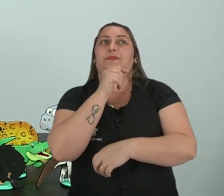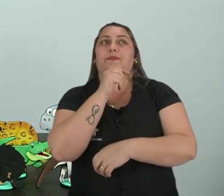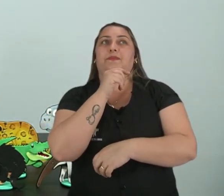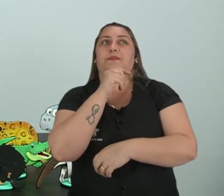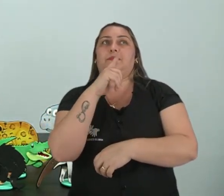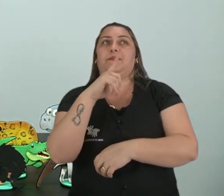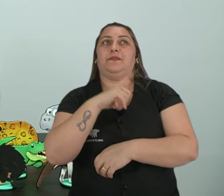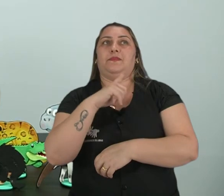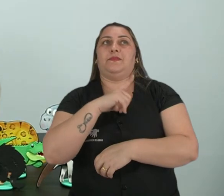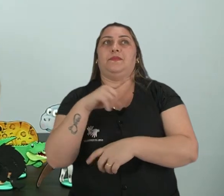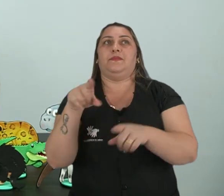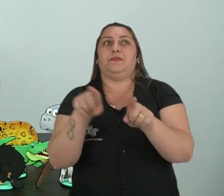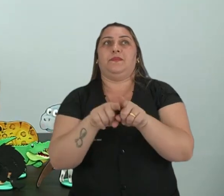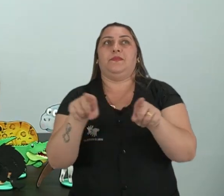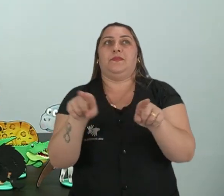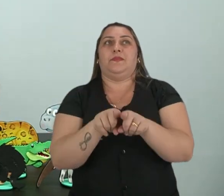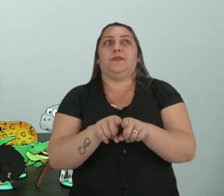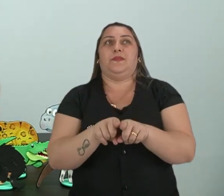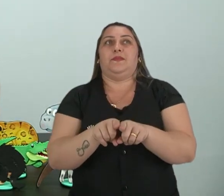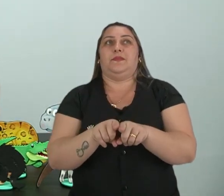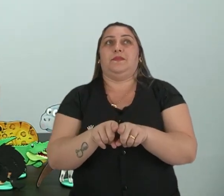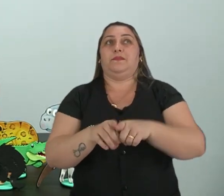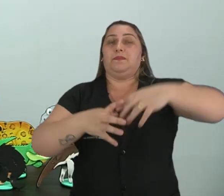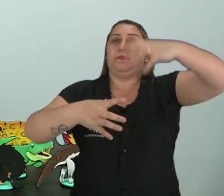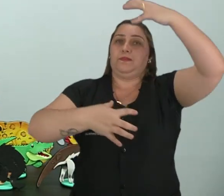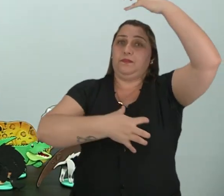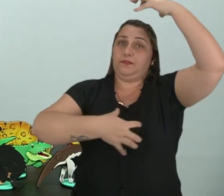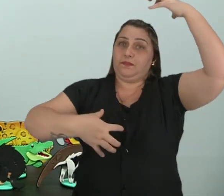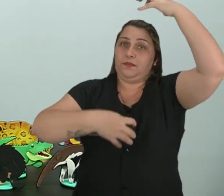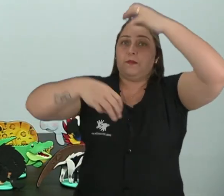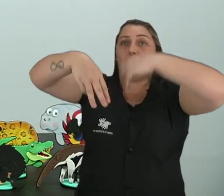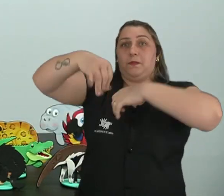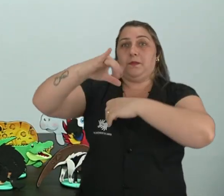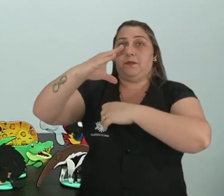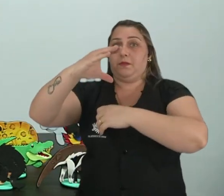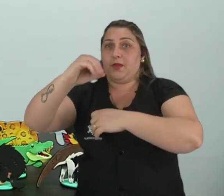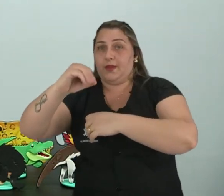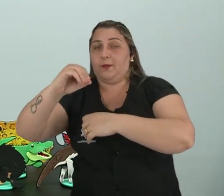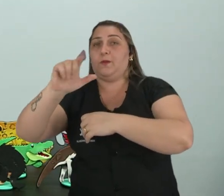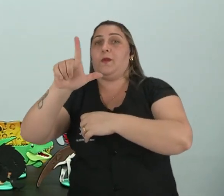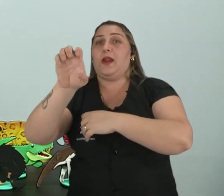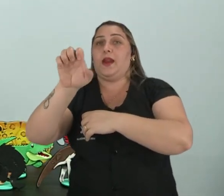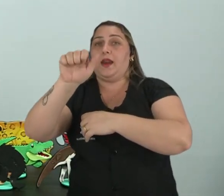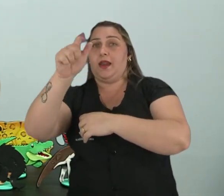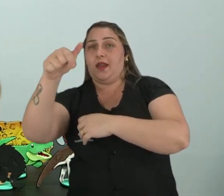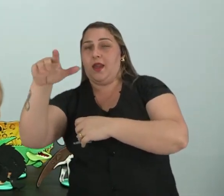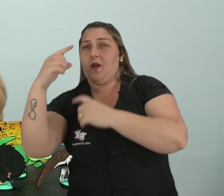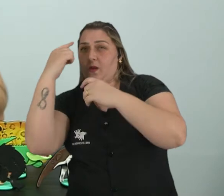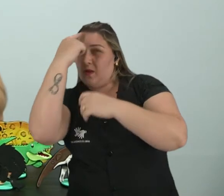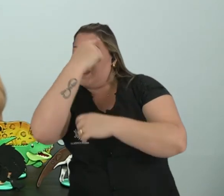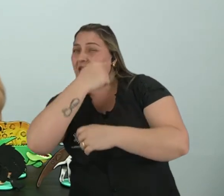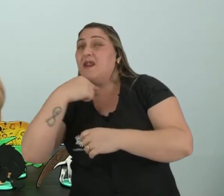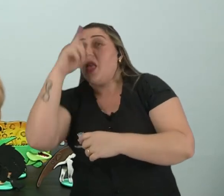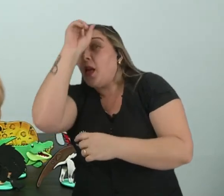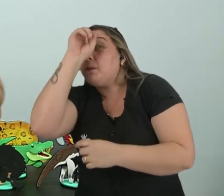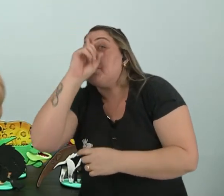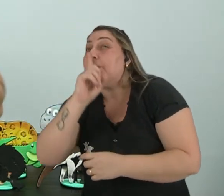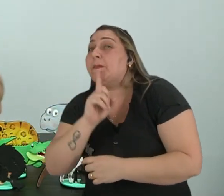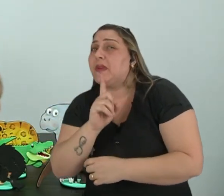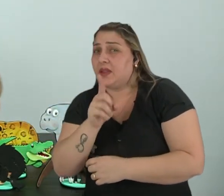ó. O mico-leão da cara dourada. Ó. O mico-leão da cara dourada. Vocês sabiam que existiu?